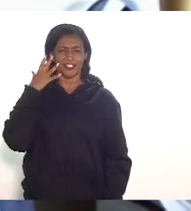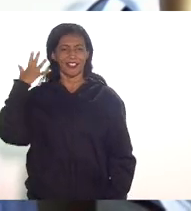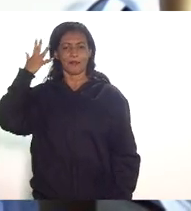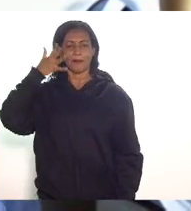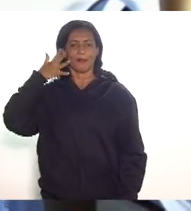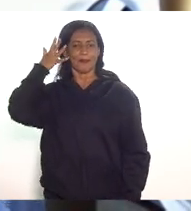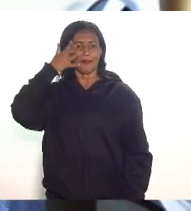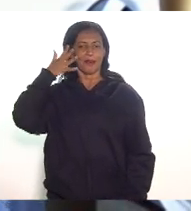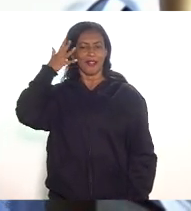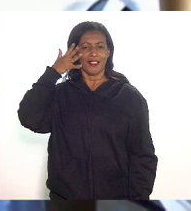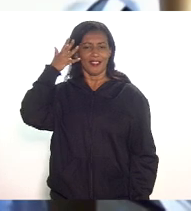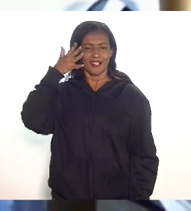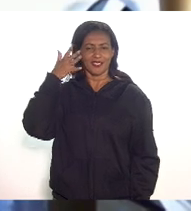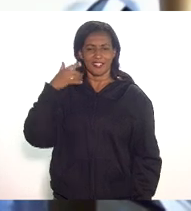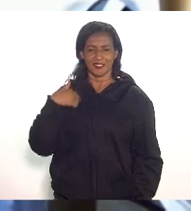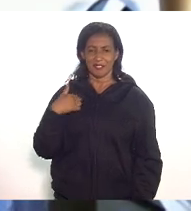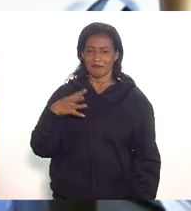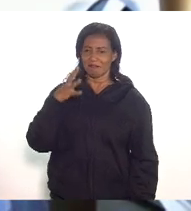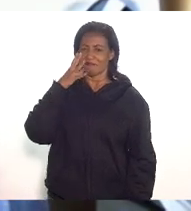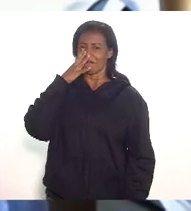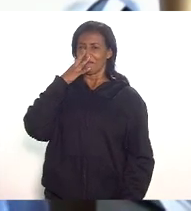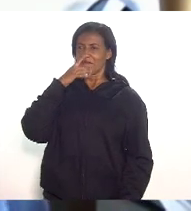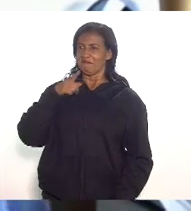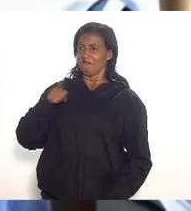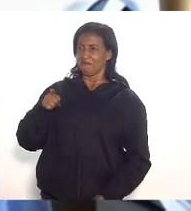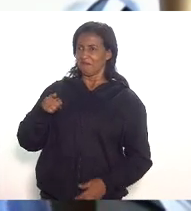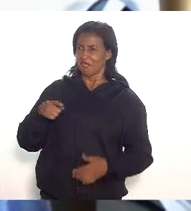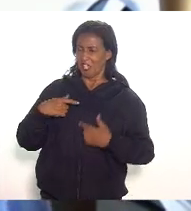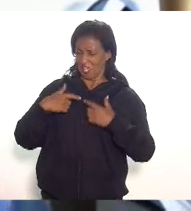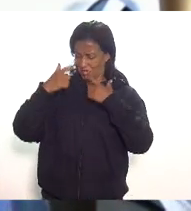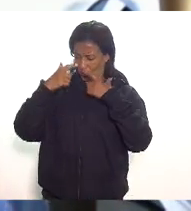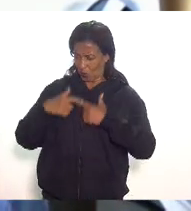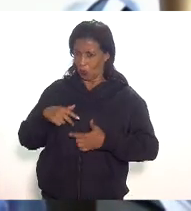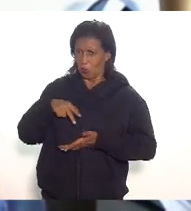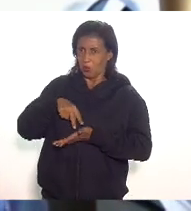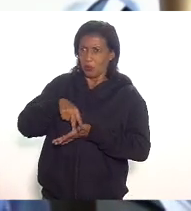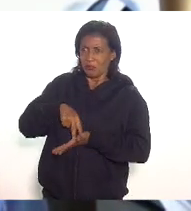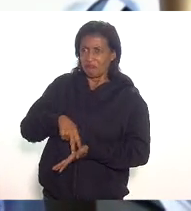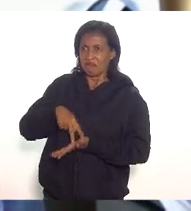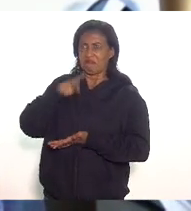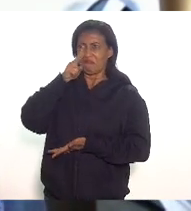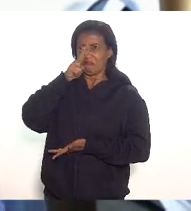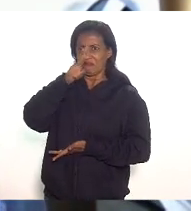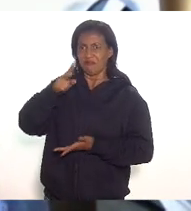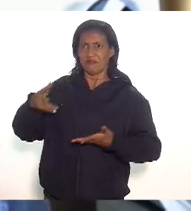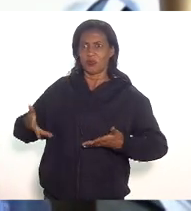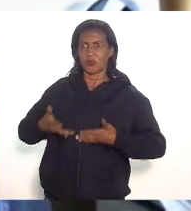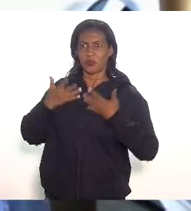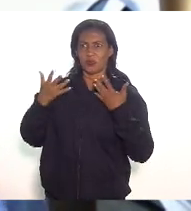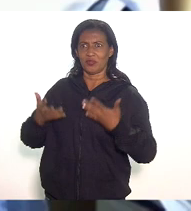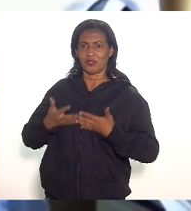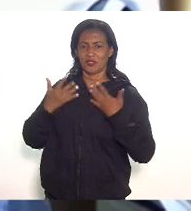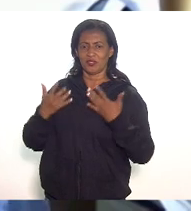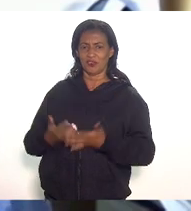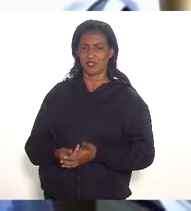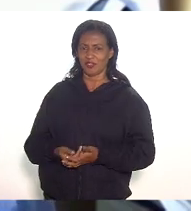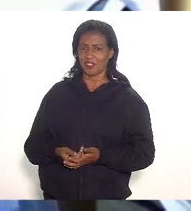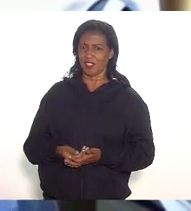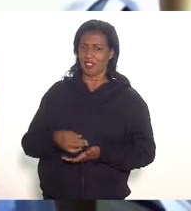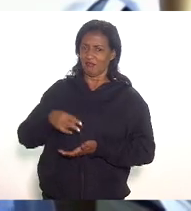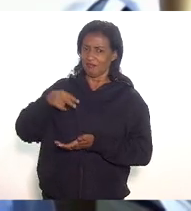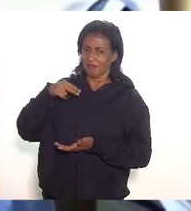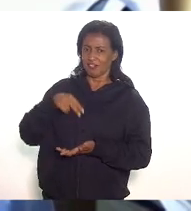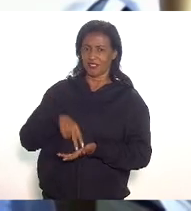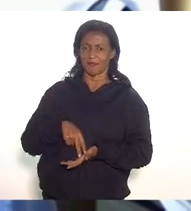impressionado com a disposição física do Eleomar Coelho em ficar